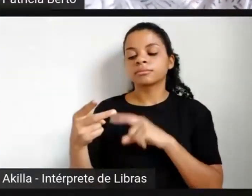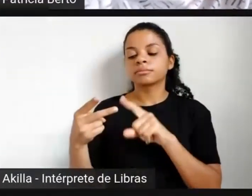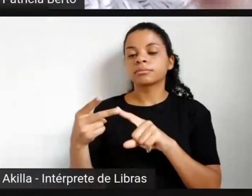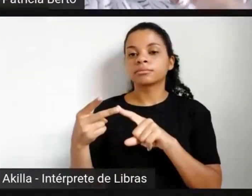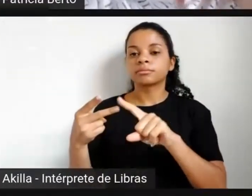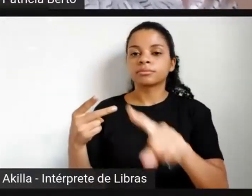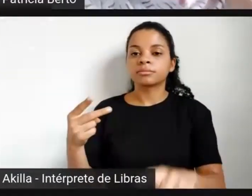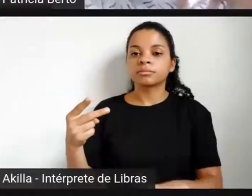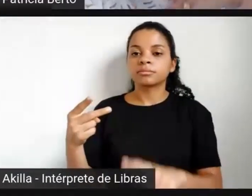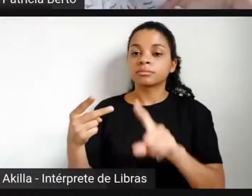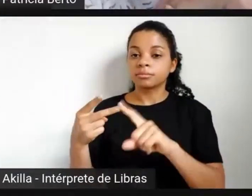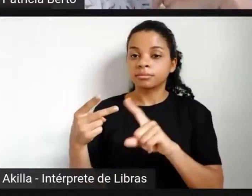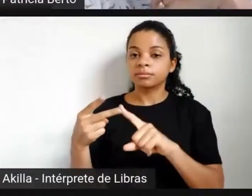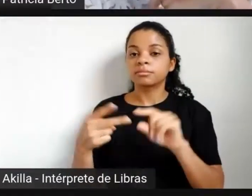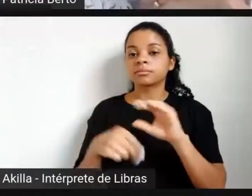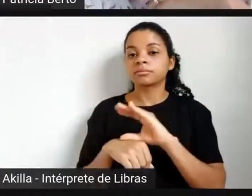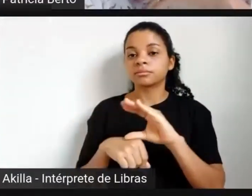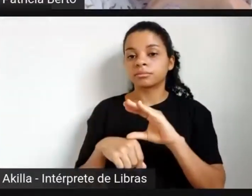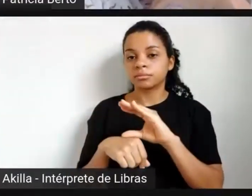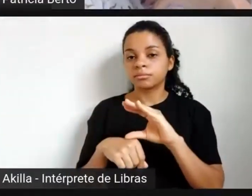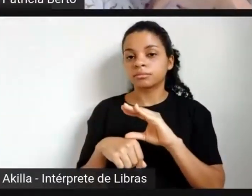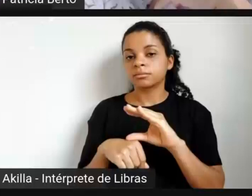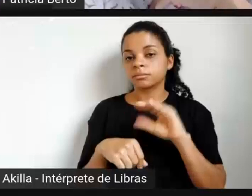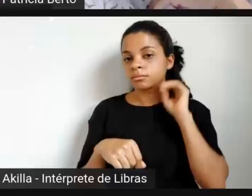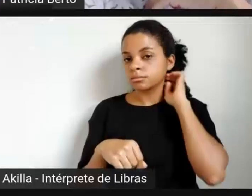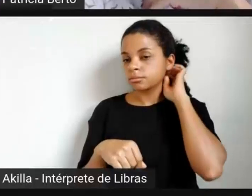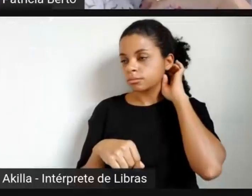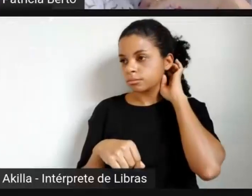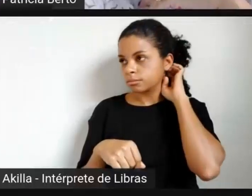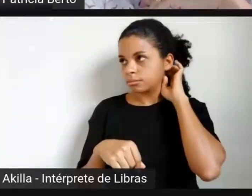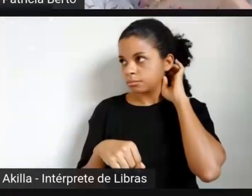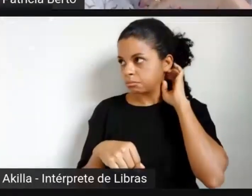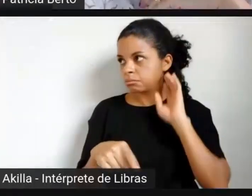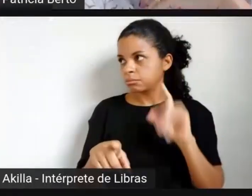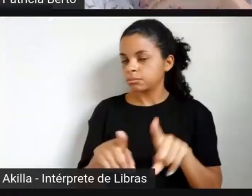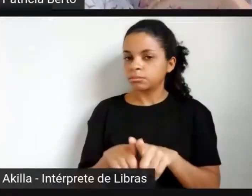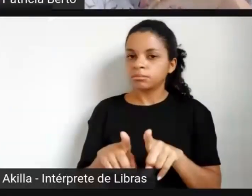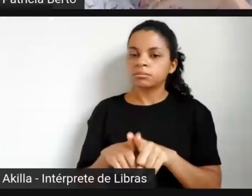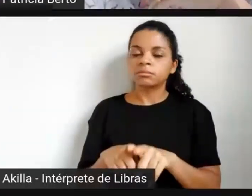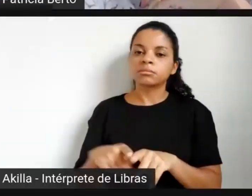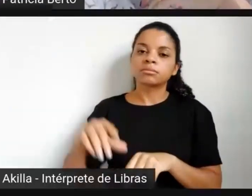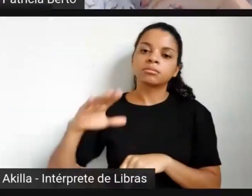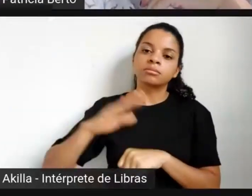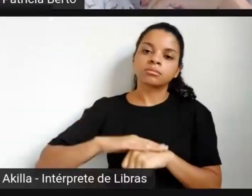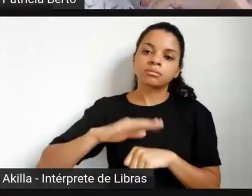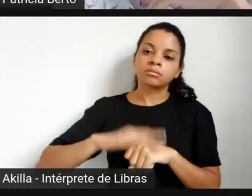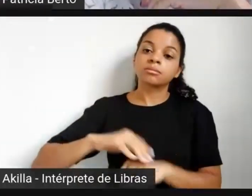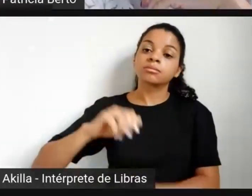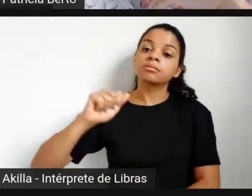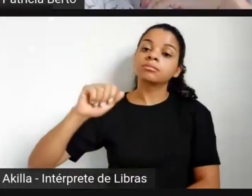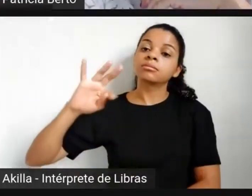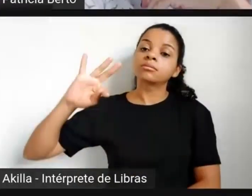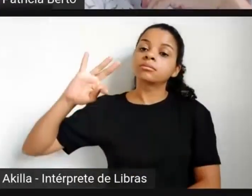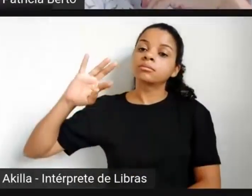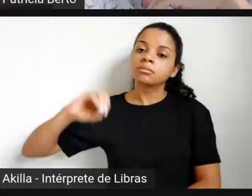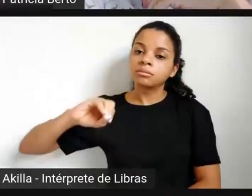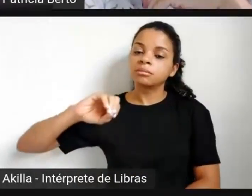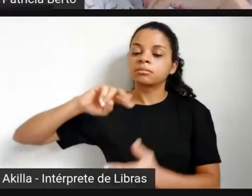constituição. Essa fase, ela também provém de um ato, esse ato também é lido, plenário, publicado.